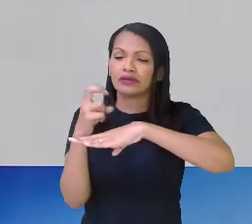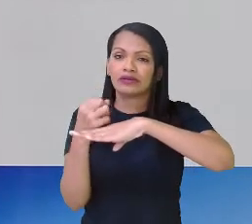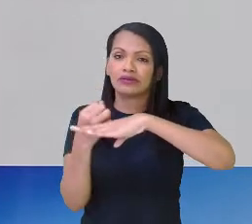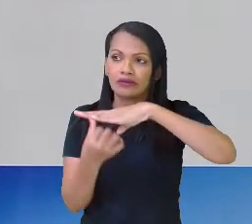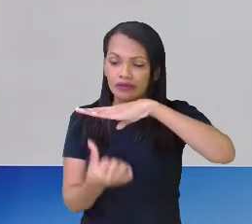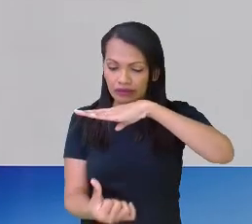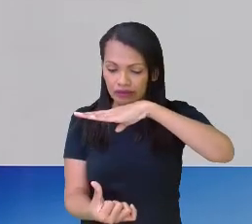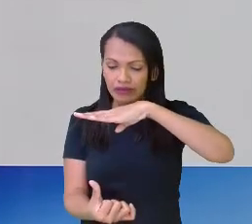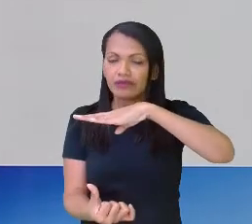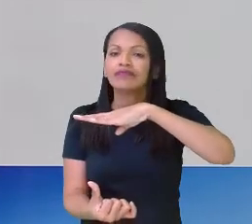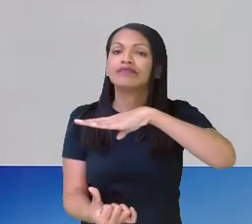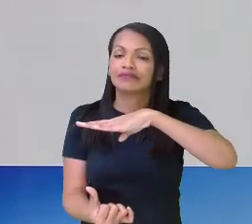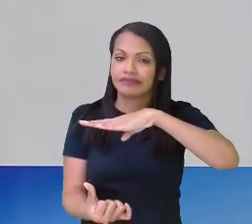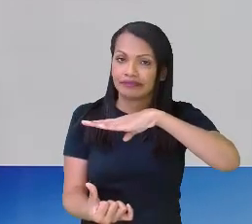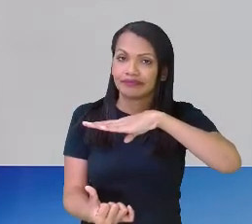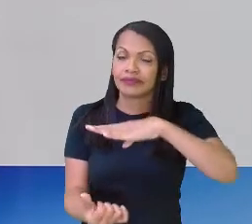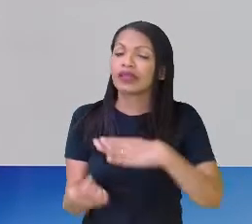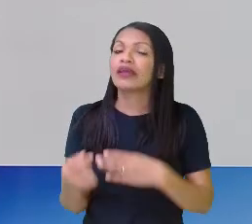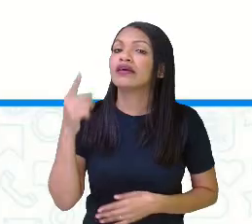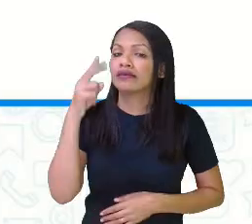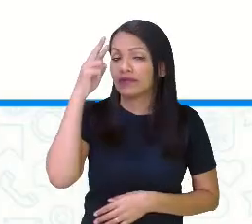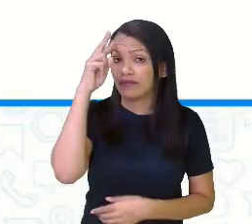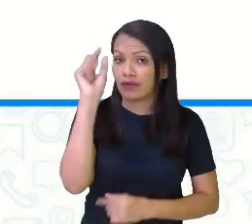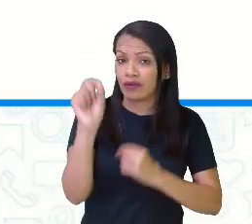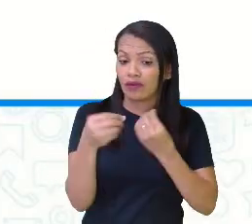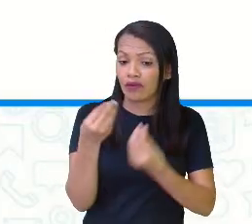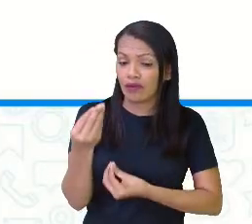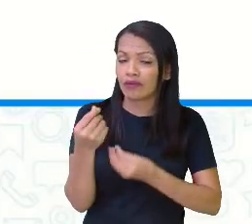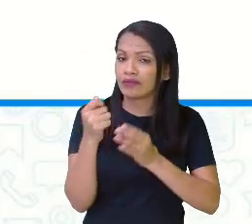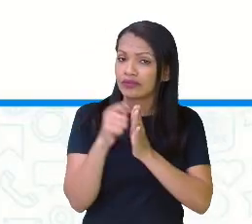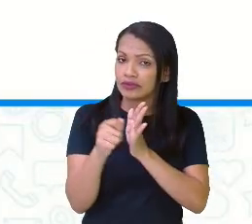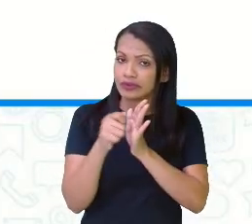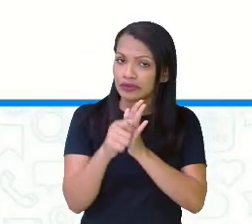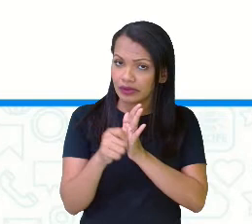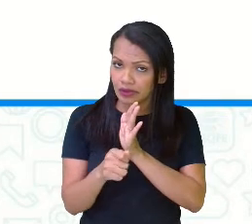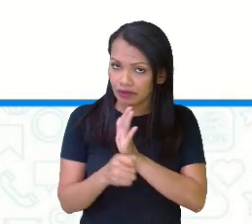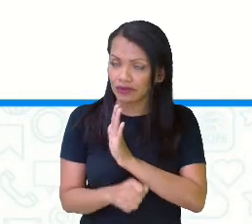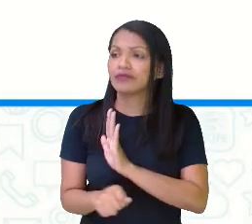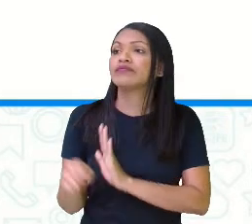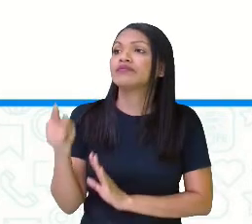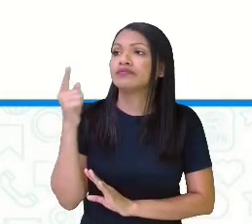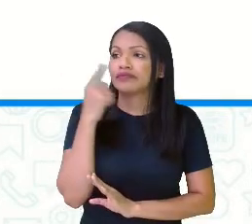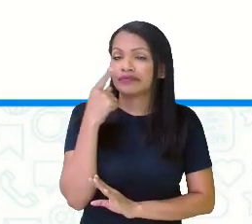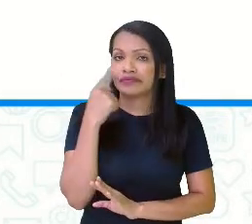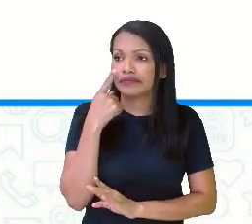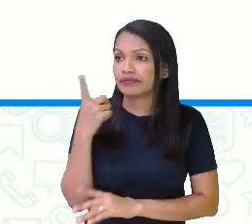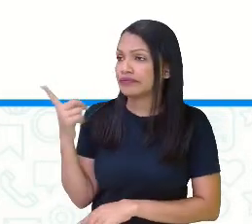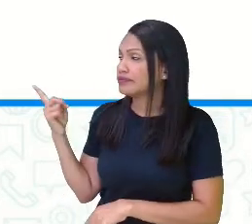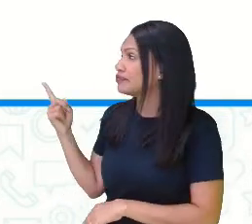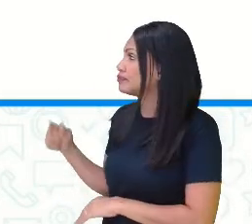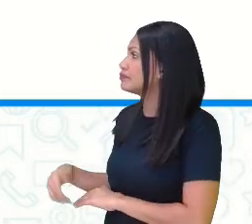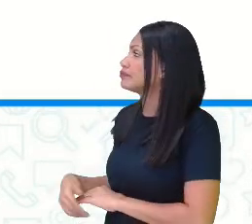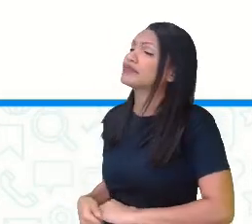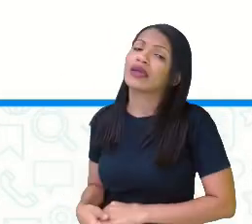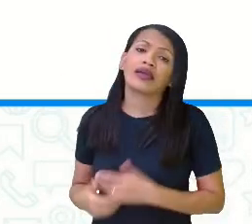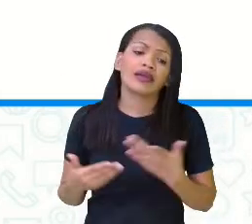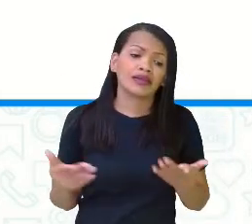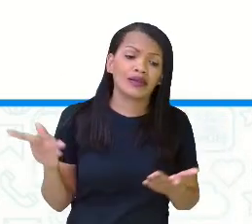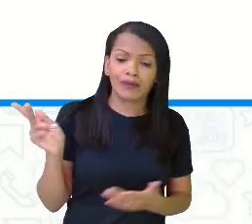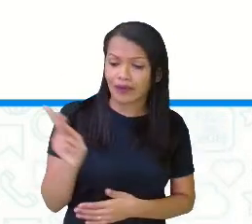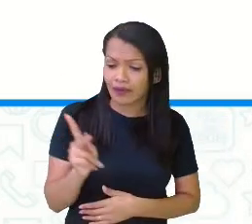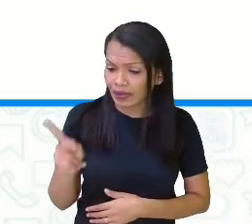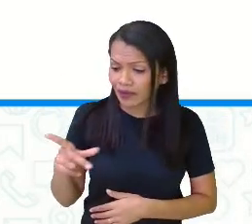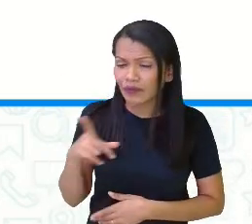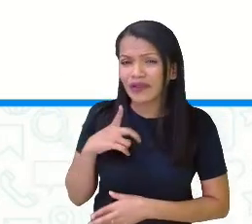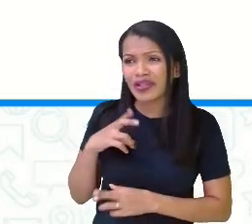Não esquece como se escreve, como se lê as frações. Beleza, quinto ano? Vamos lá. Vamos Eita, professora. Tem